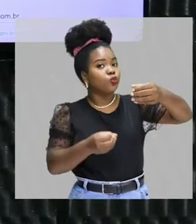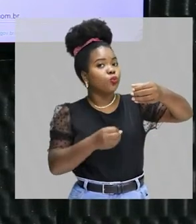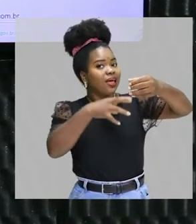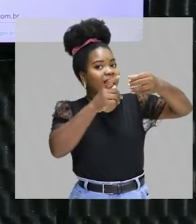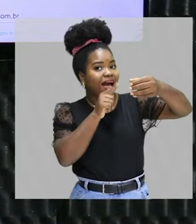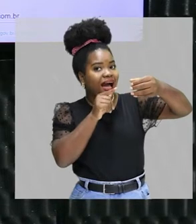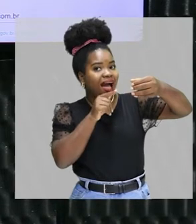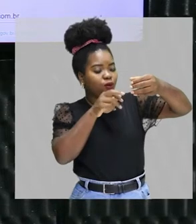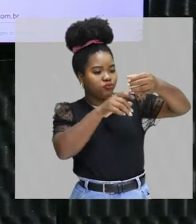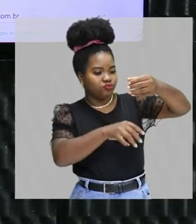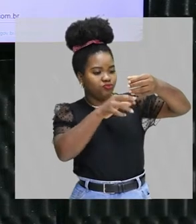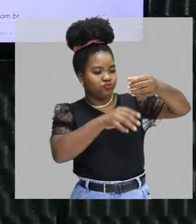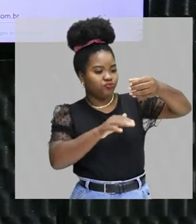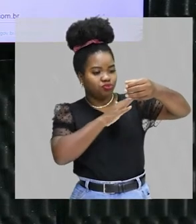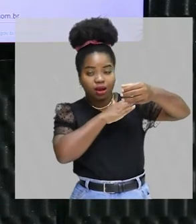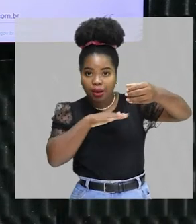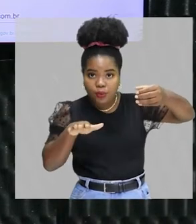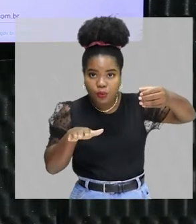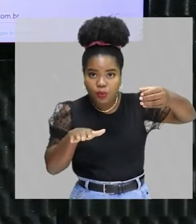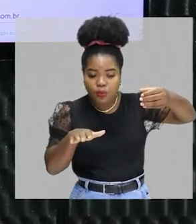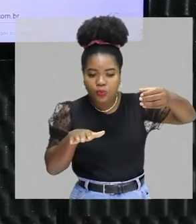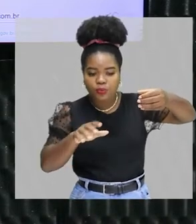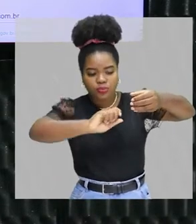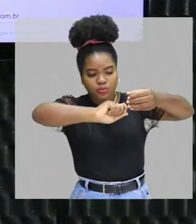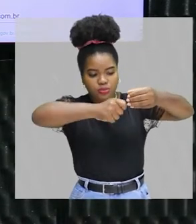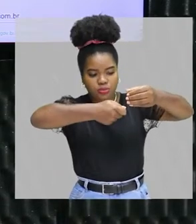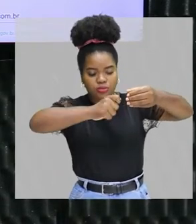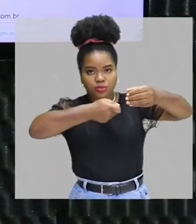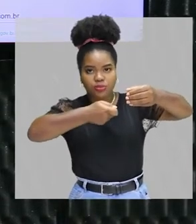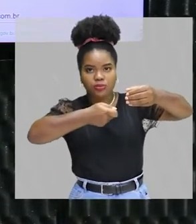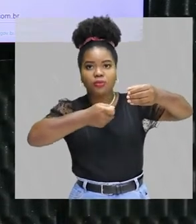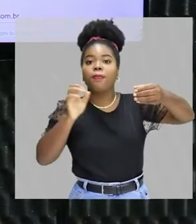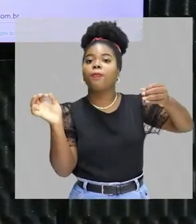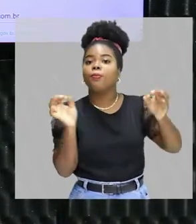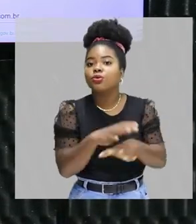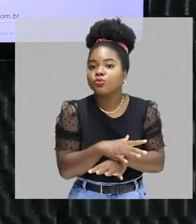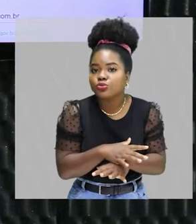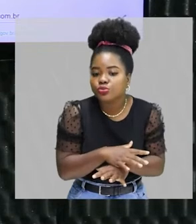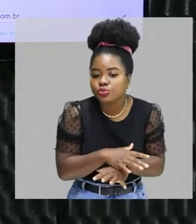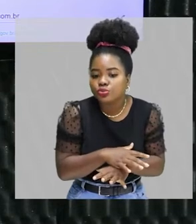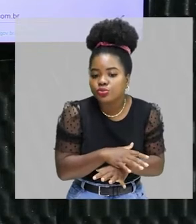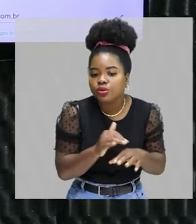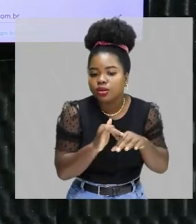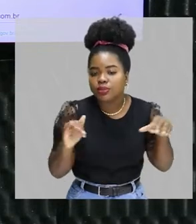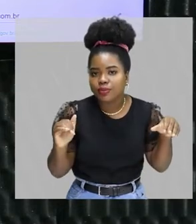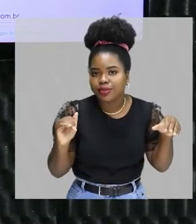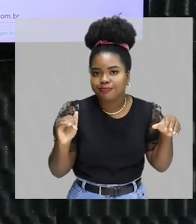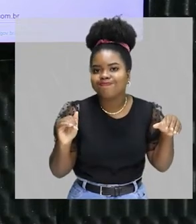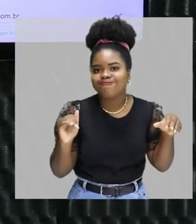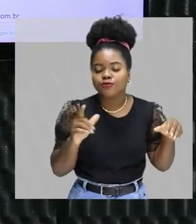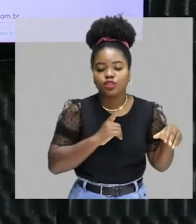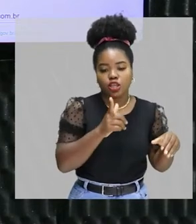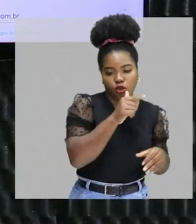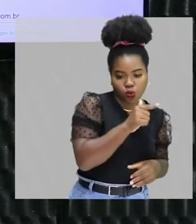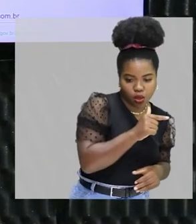do funil de bromo, eu vou fechar aqui a torneira. Pronto. Promovi a separação. Tenho água